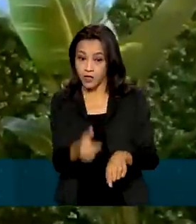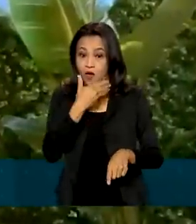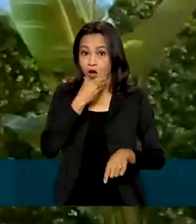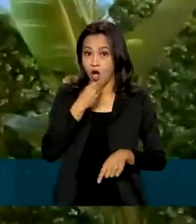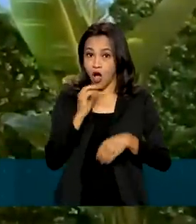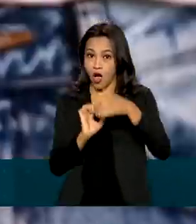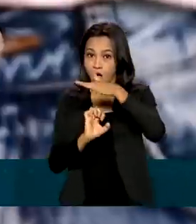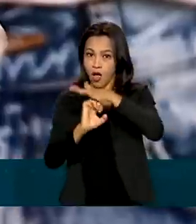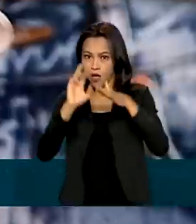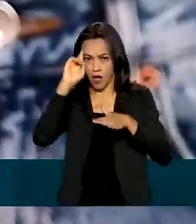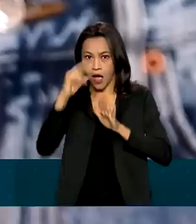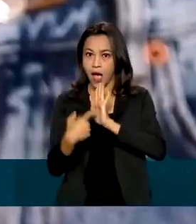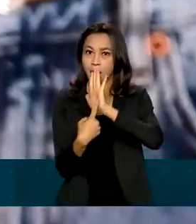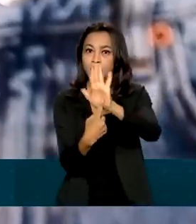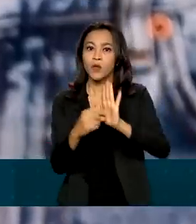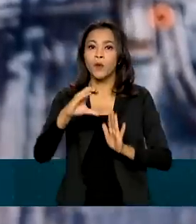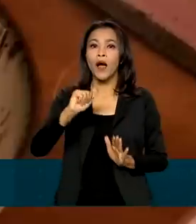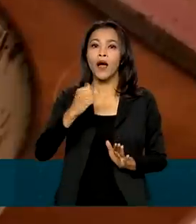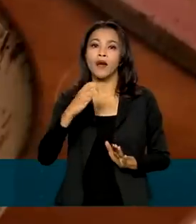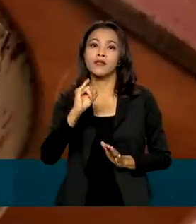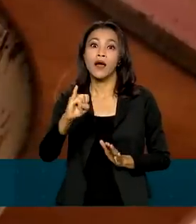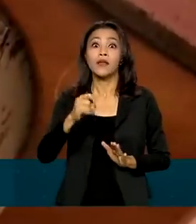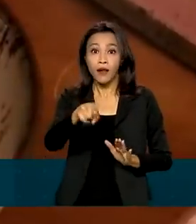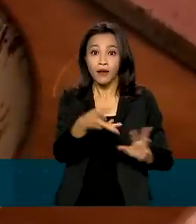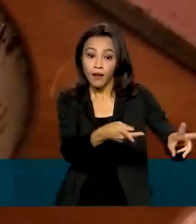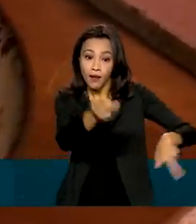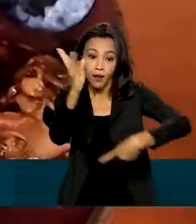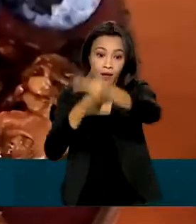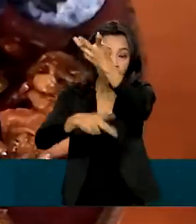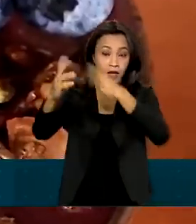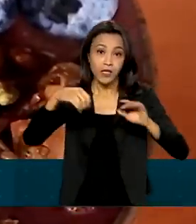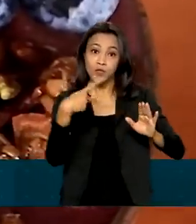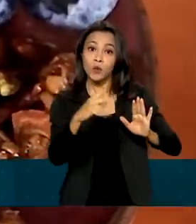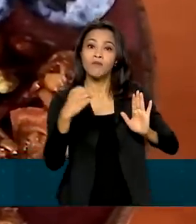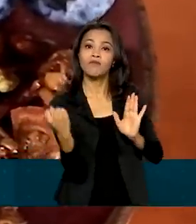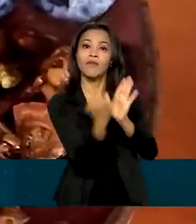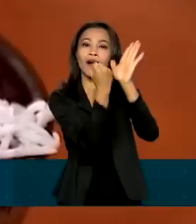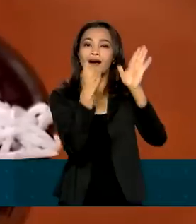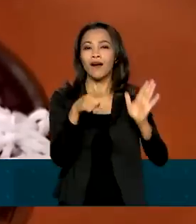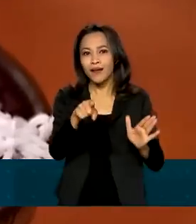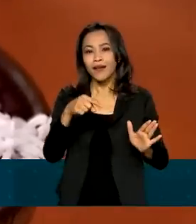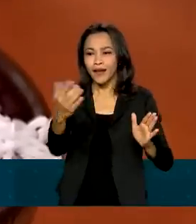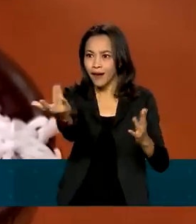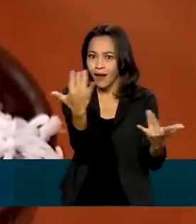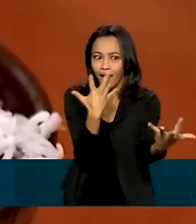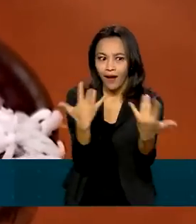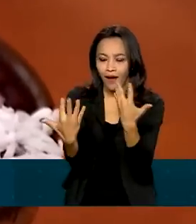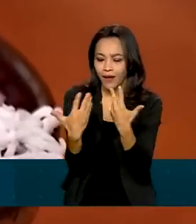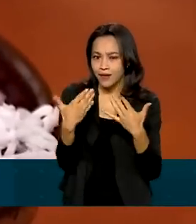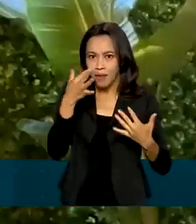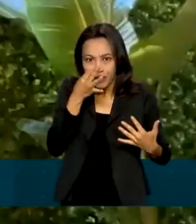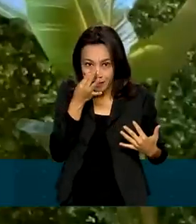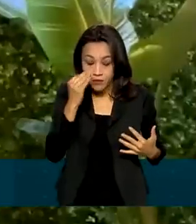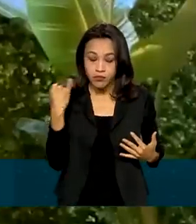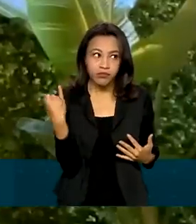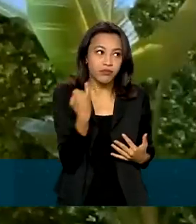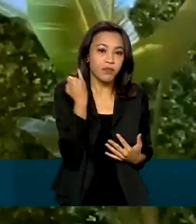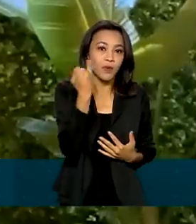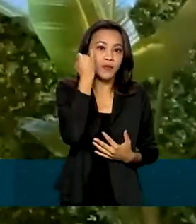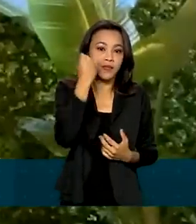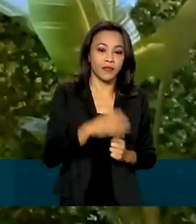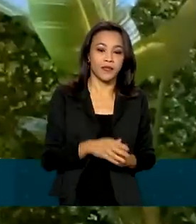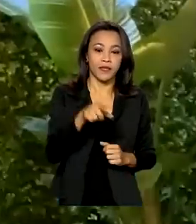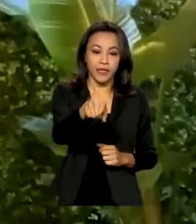açaí no evento. Ele quer expandir a marca e diz que a presença do público tem sido fundamental. A quantidade